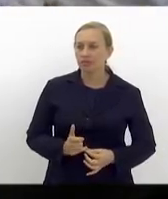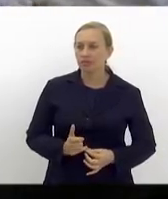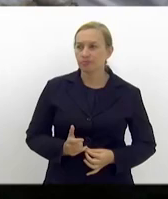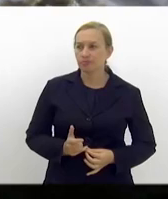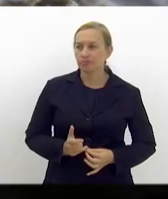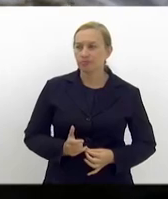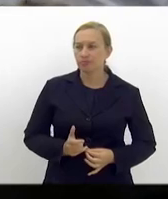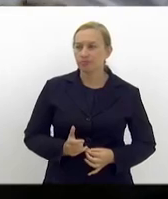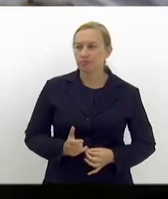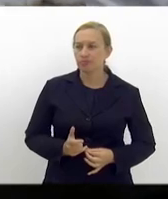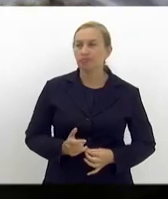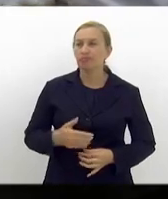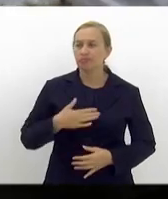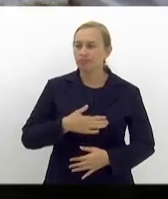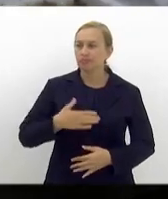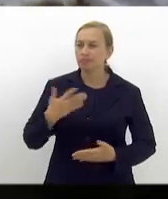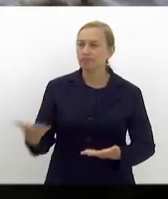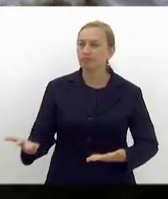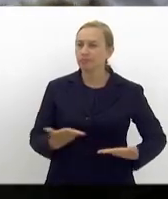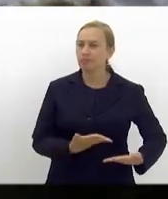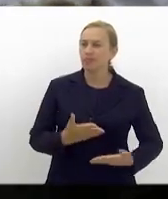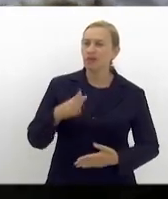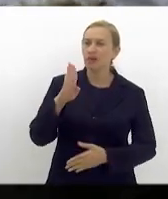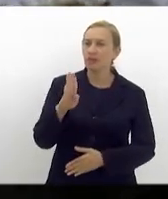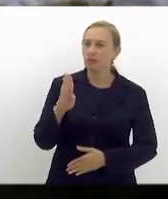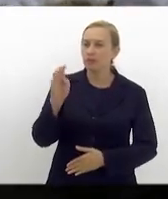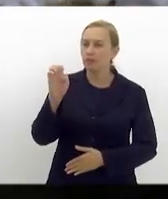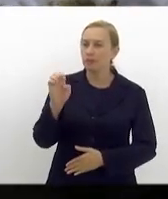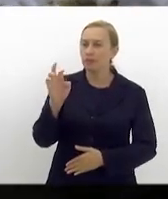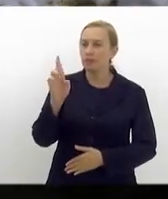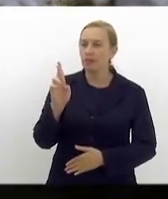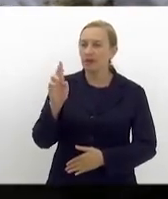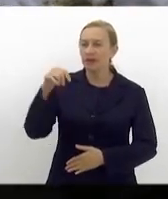Eu gostaria de chamar a senhora Bernadette.